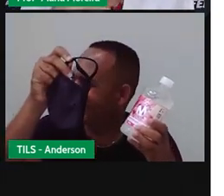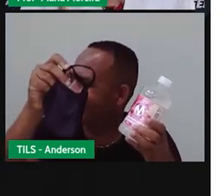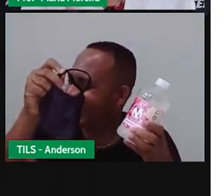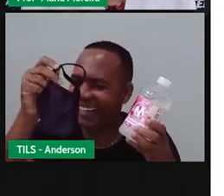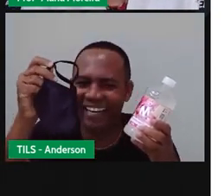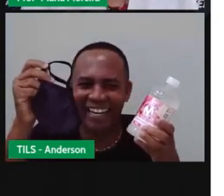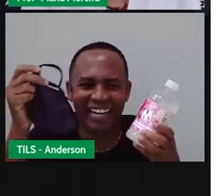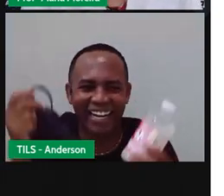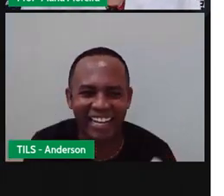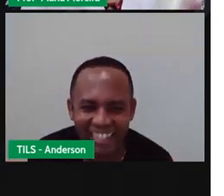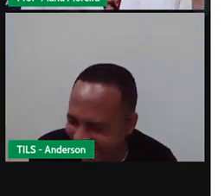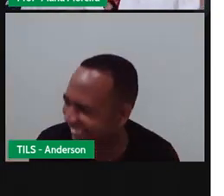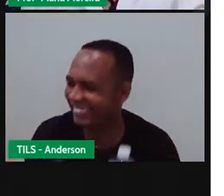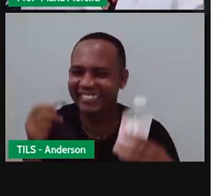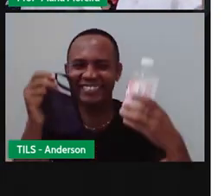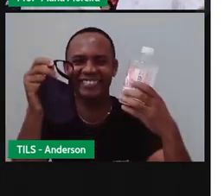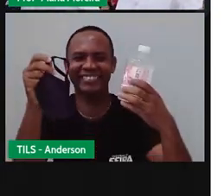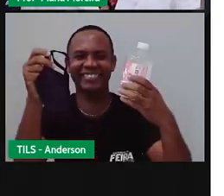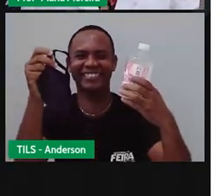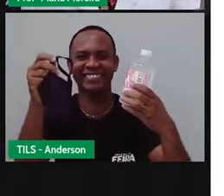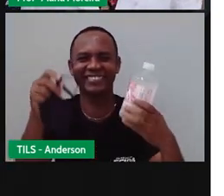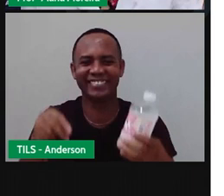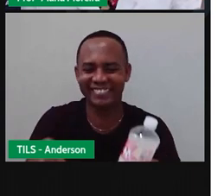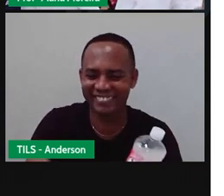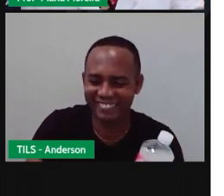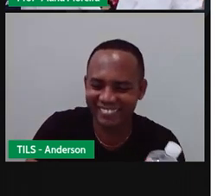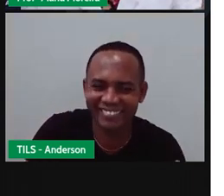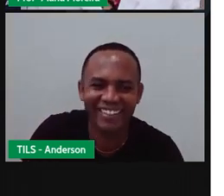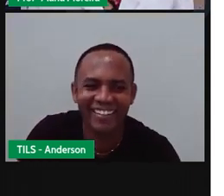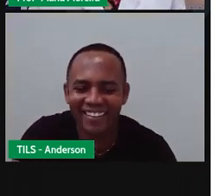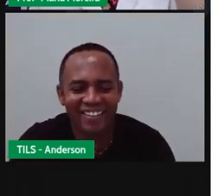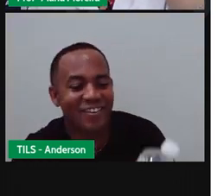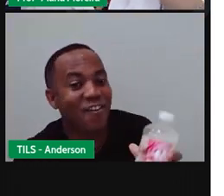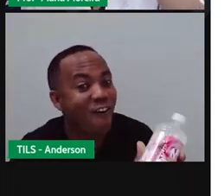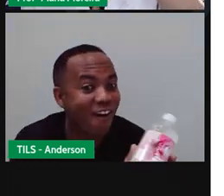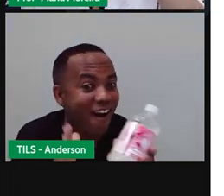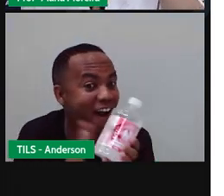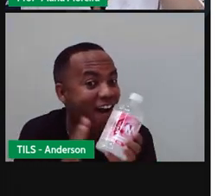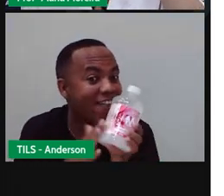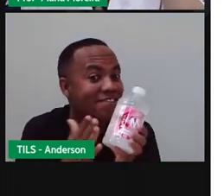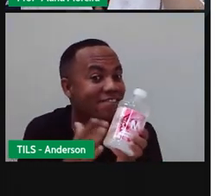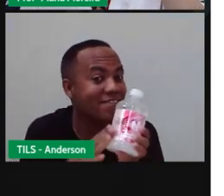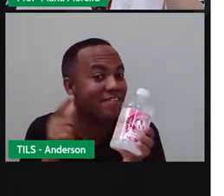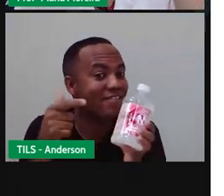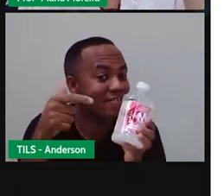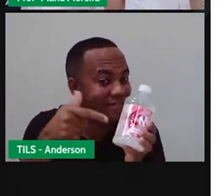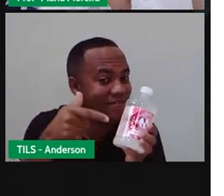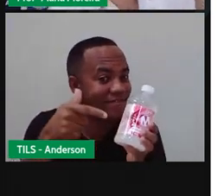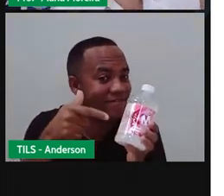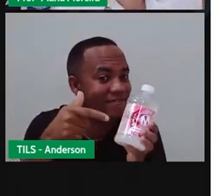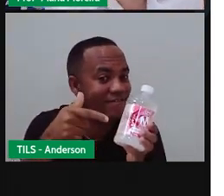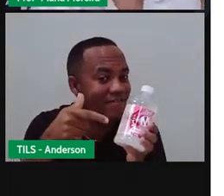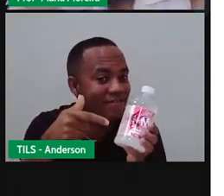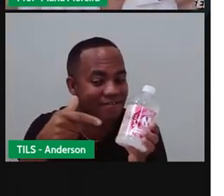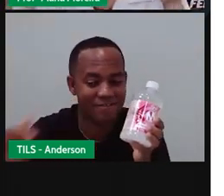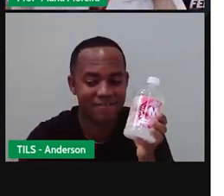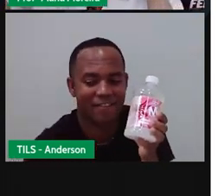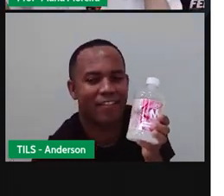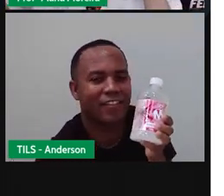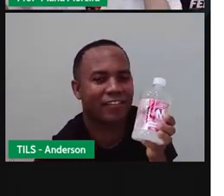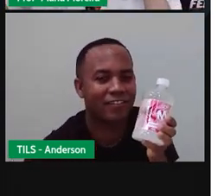quer até fazer sambão com álcool Usem álcool em gel Olha o cara da propaganda do álcool em gel Usem álcool em gel Usem o quê?